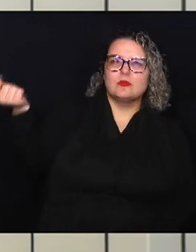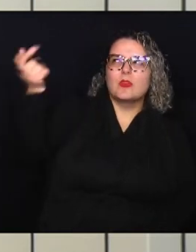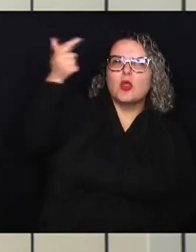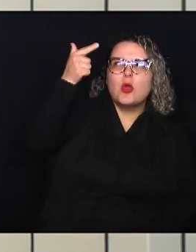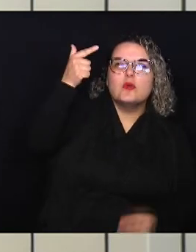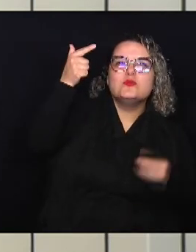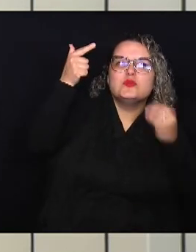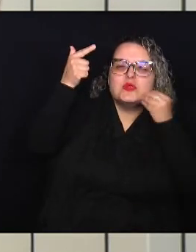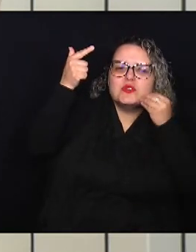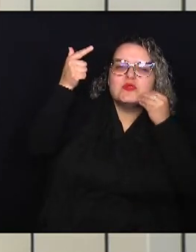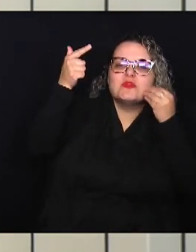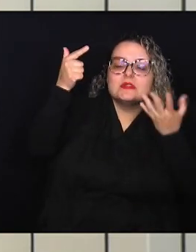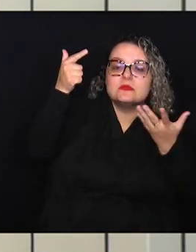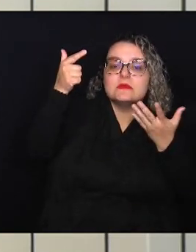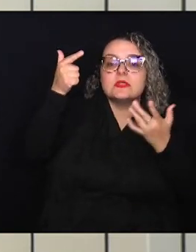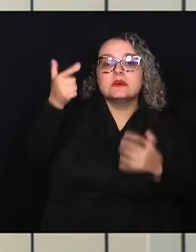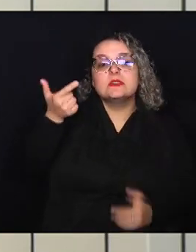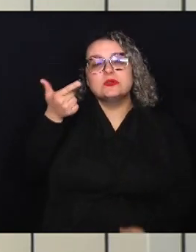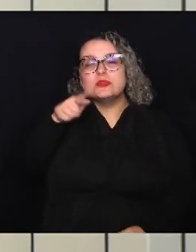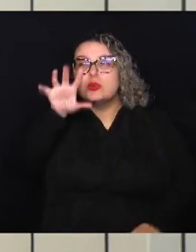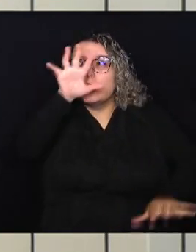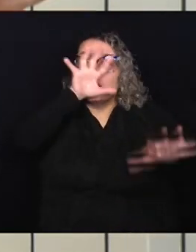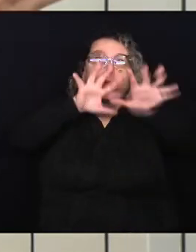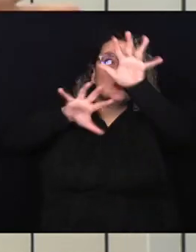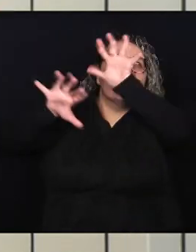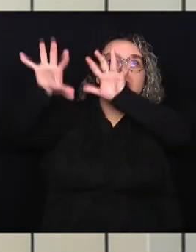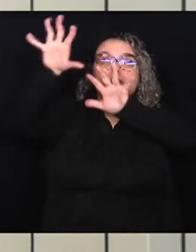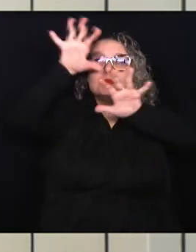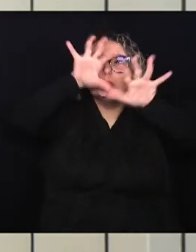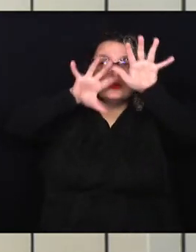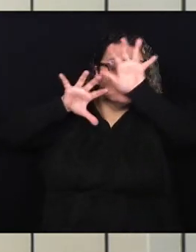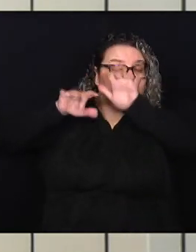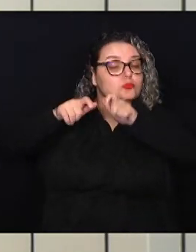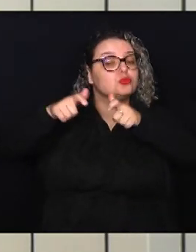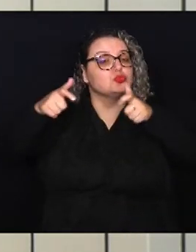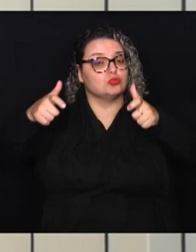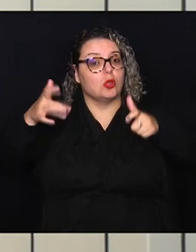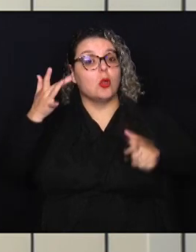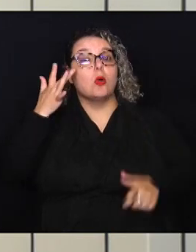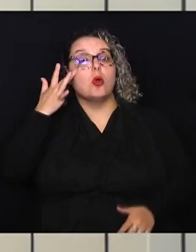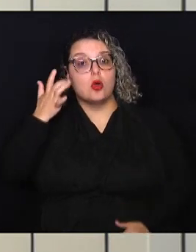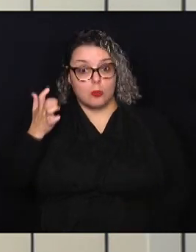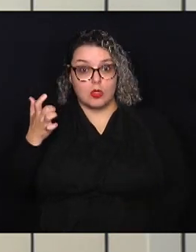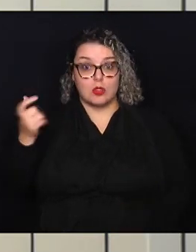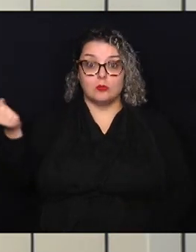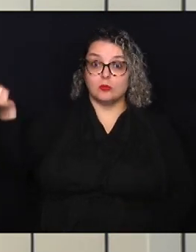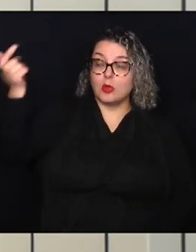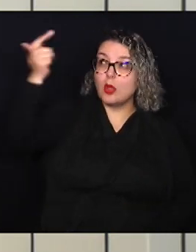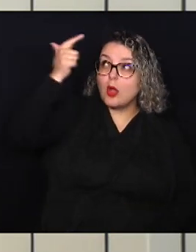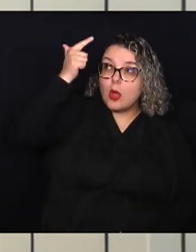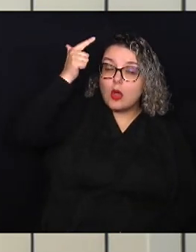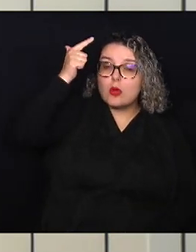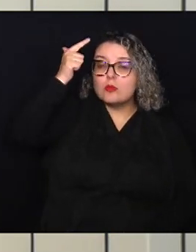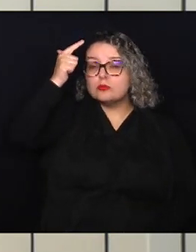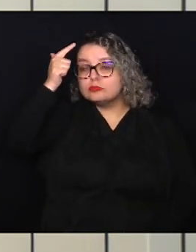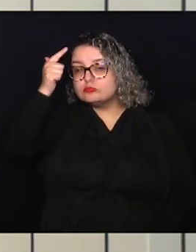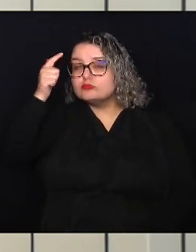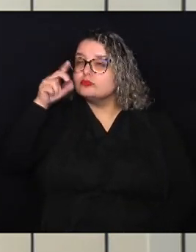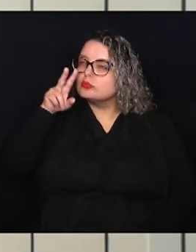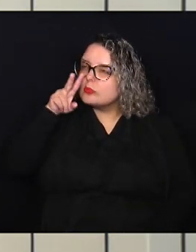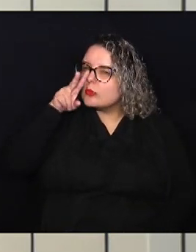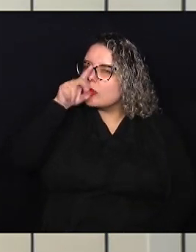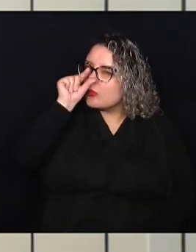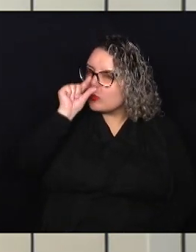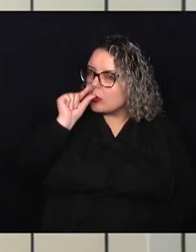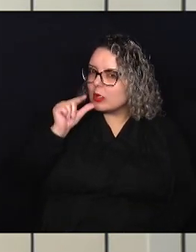aparecer mas ainda com a nebulosidade em alta Para amanhã sol aparece com mais intensidade